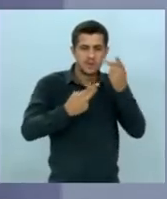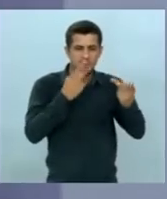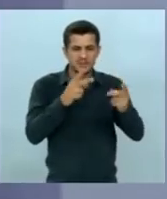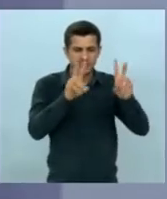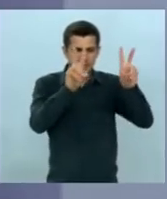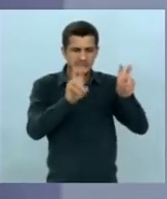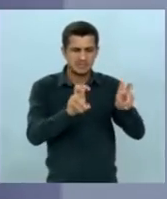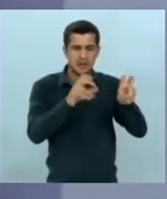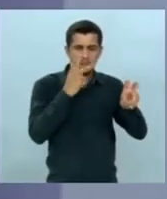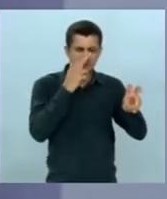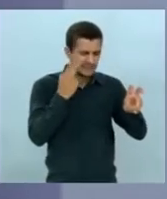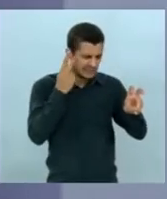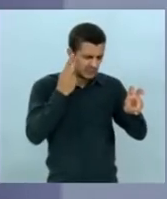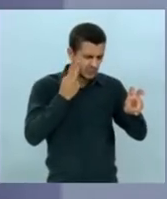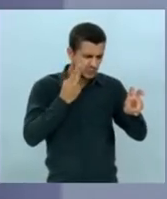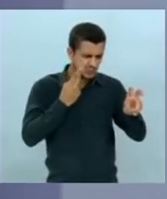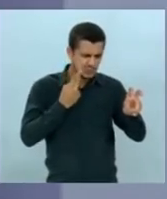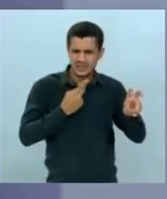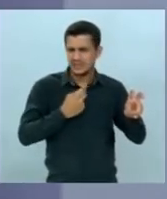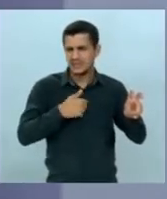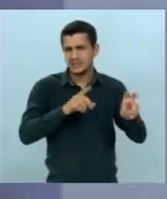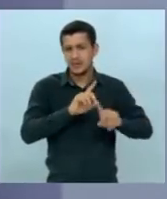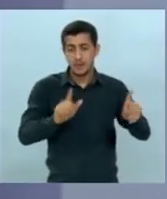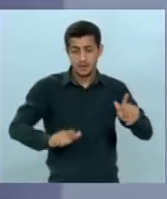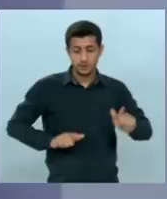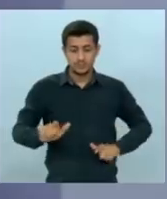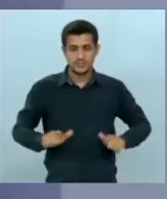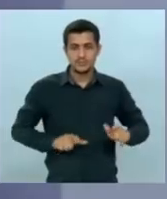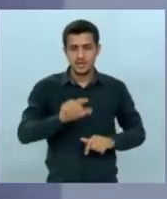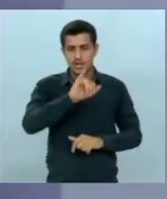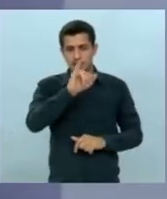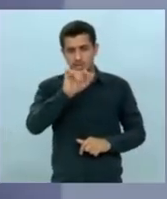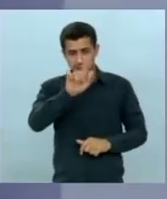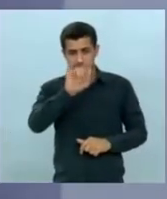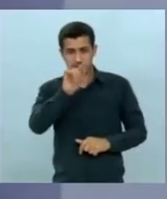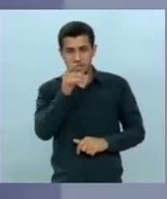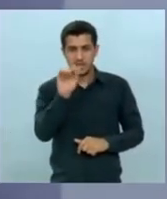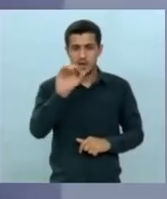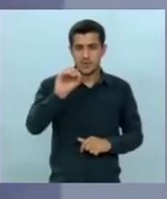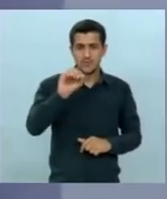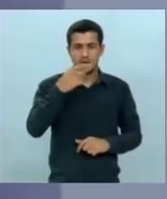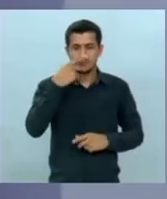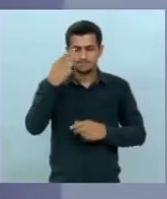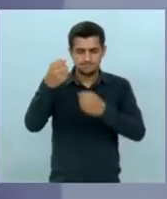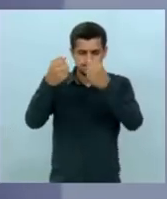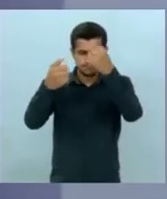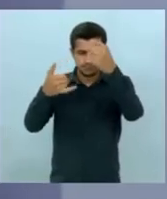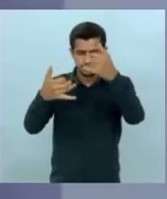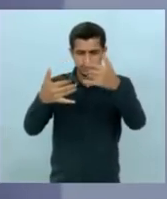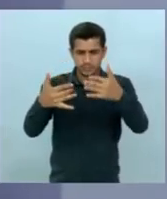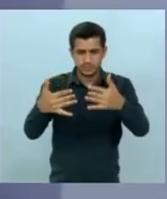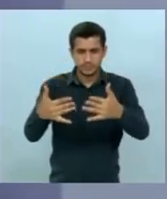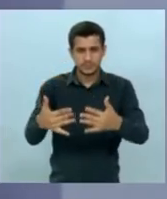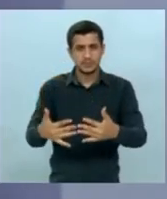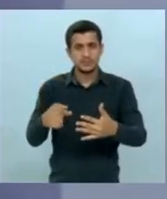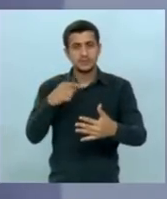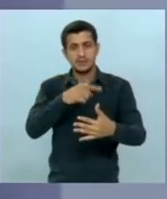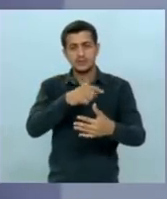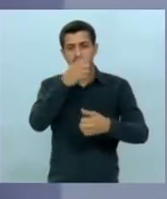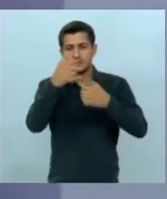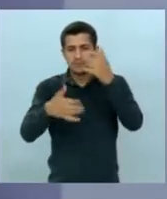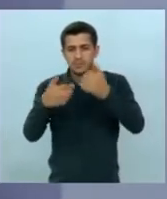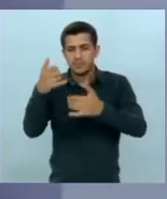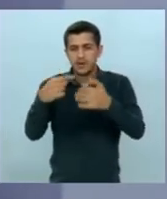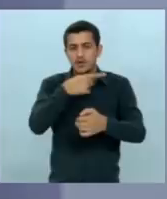que você se envergonha de ter visto seu primo Gideão fazer uma delação dos modos operantes que